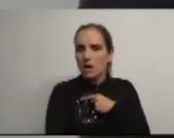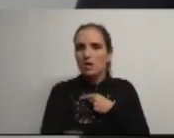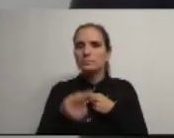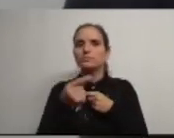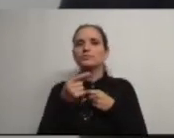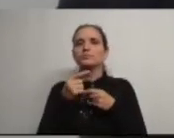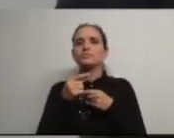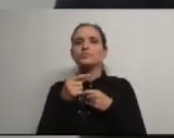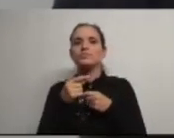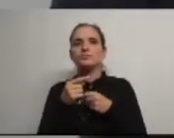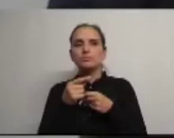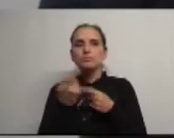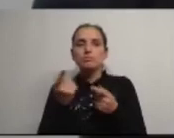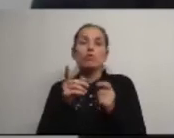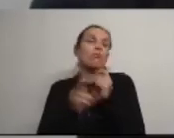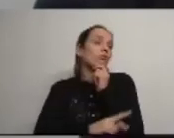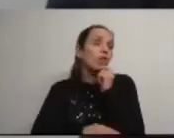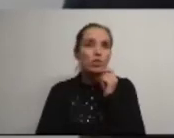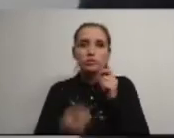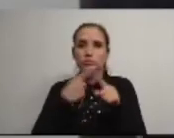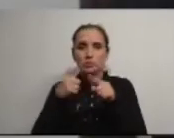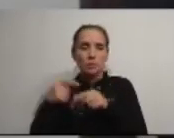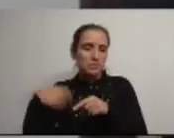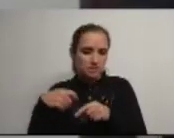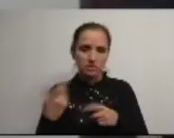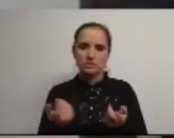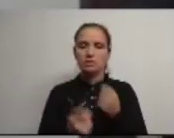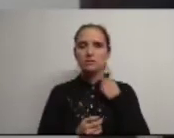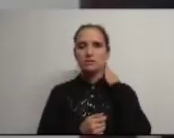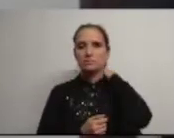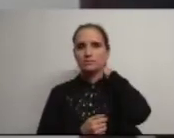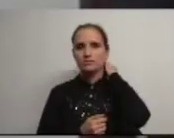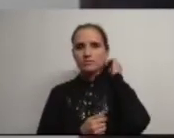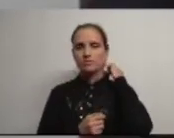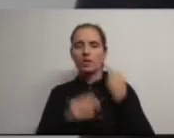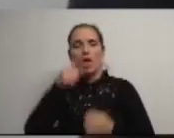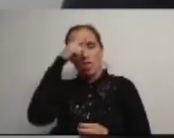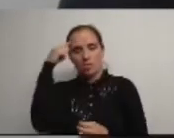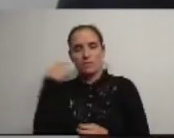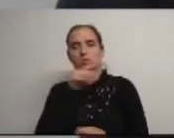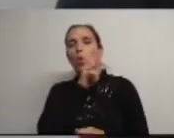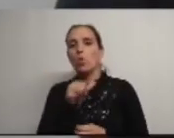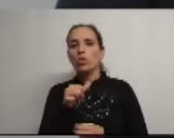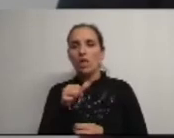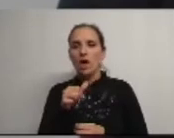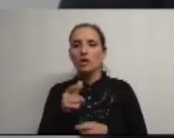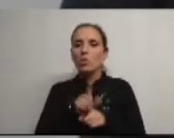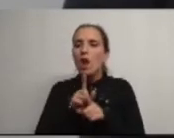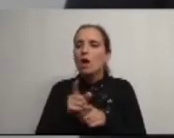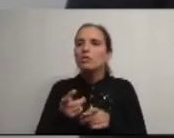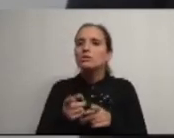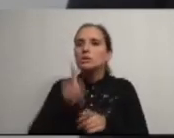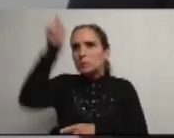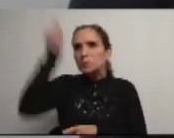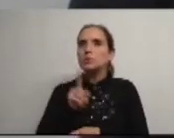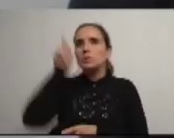municipal sejam eles os seus vereadores seja o seu Presidente da Câmara não será muito difícil concordar que a mecânica do levanta baixo o